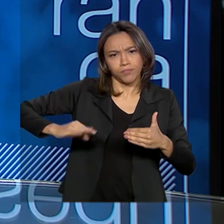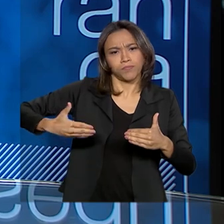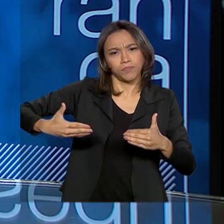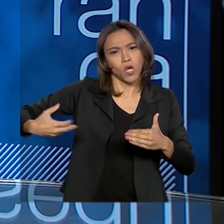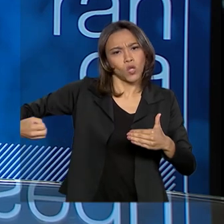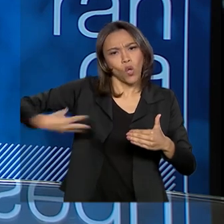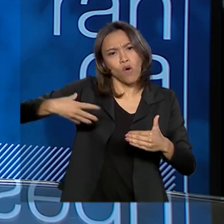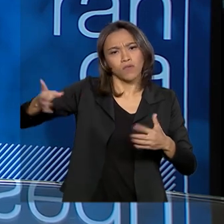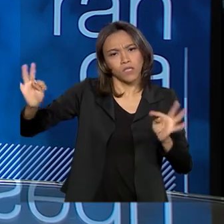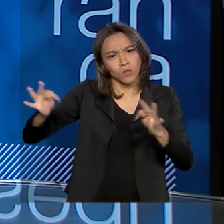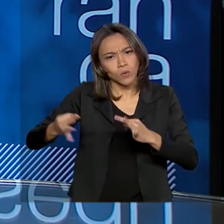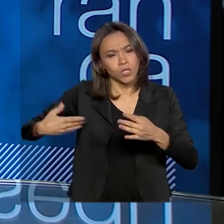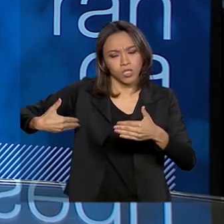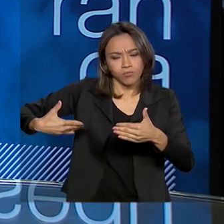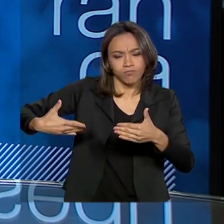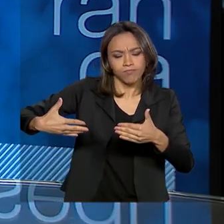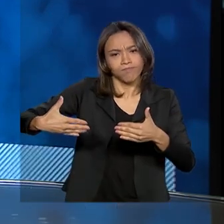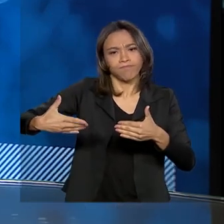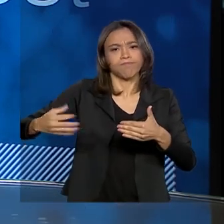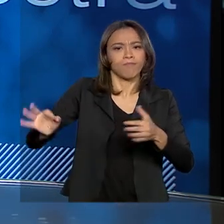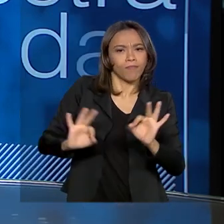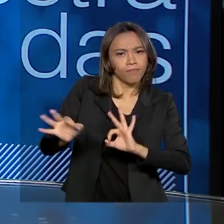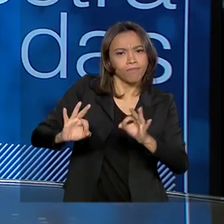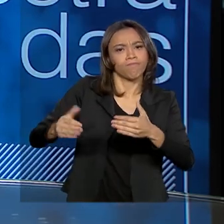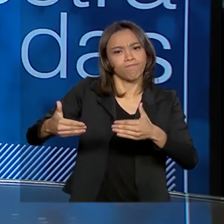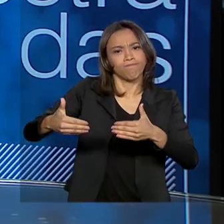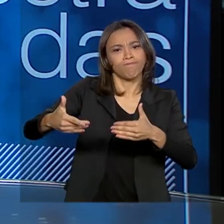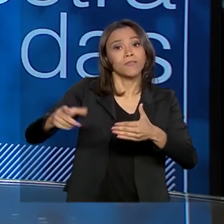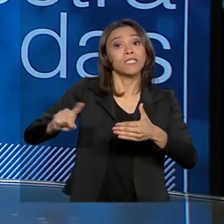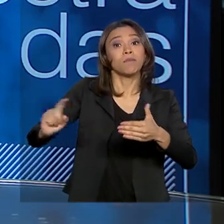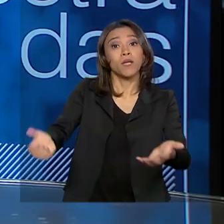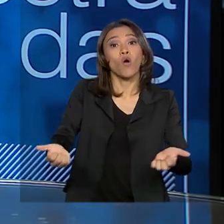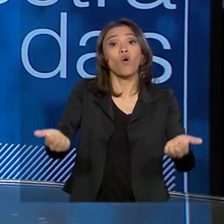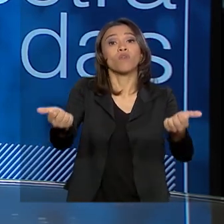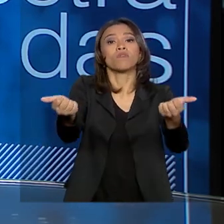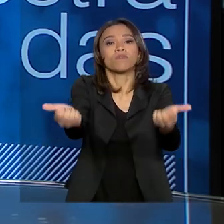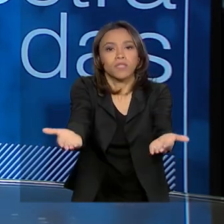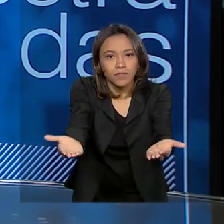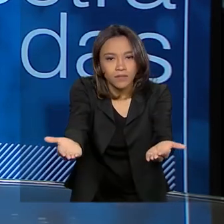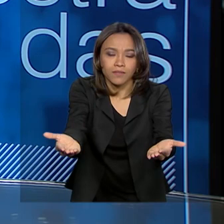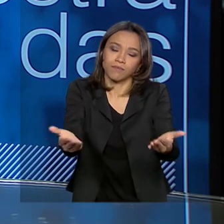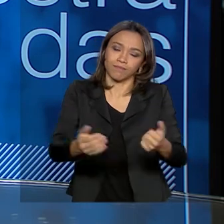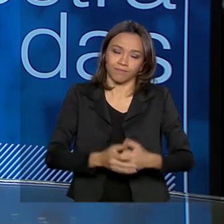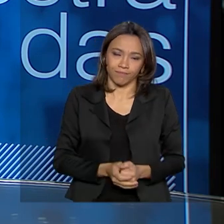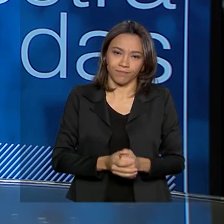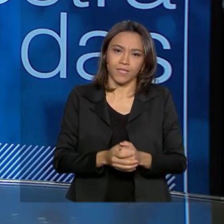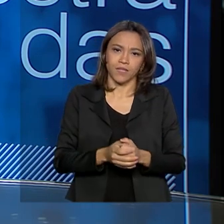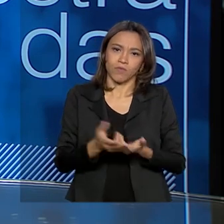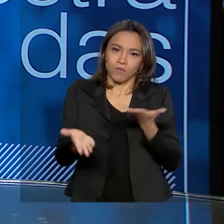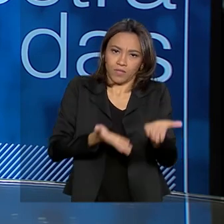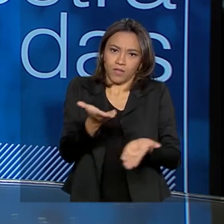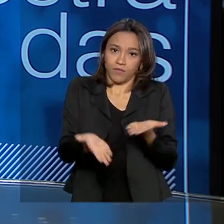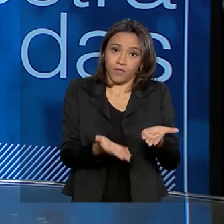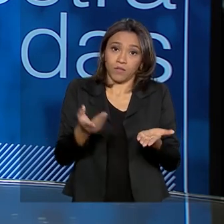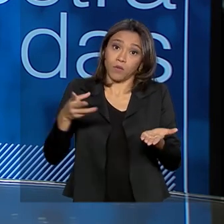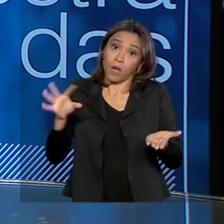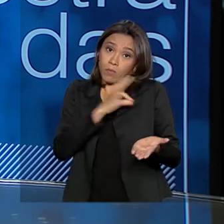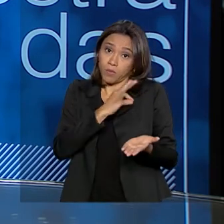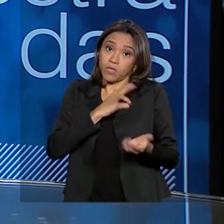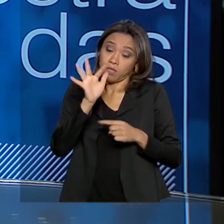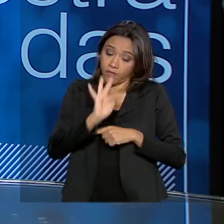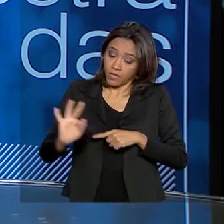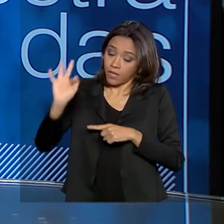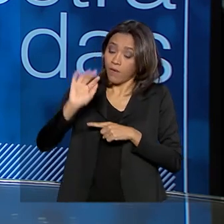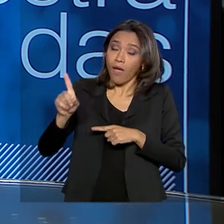de inovação, de investimento em tecnologia, né? E na prestação de serviço para o cidadão. A PRF, ela é uma